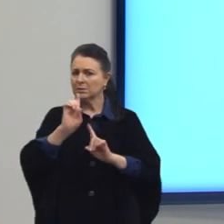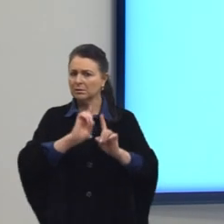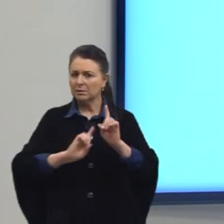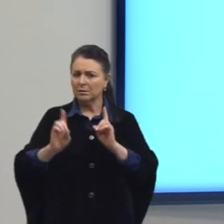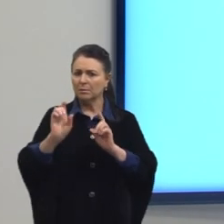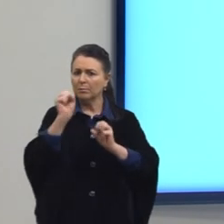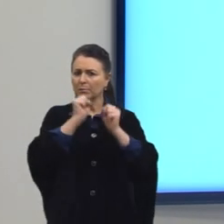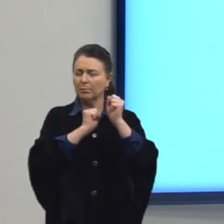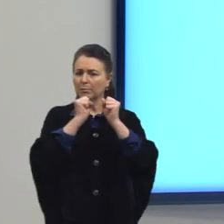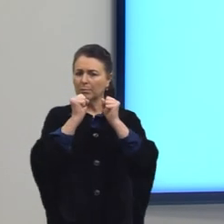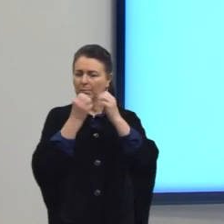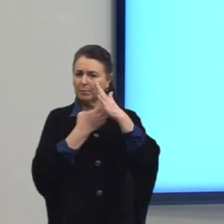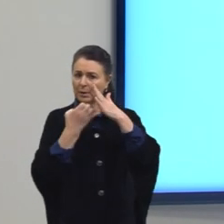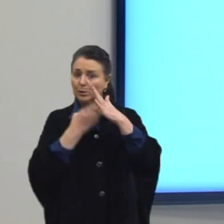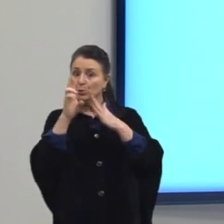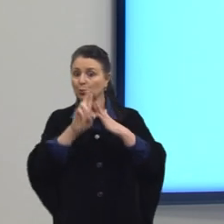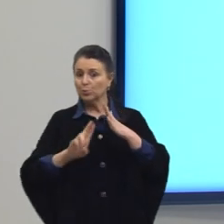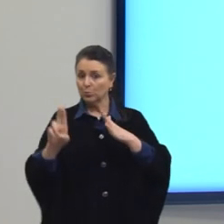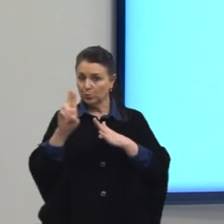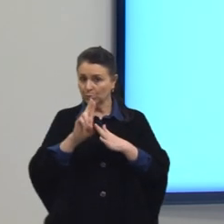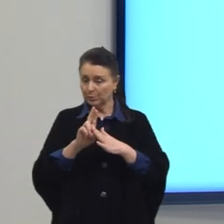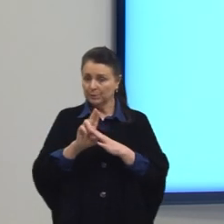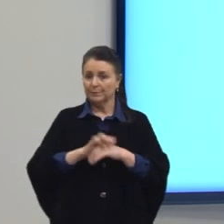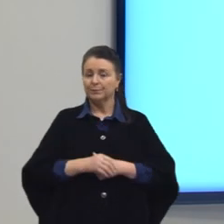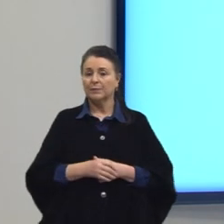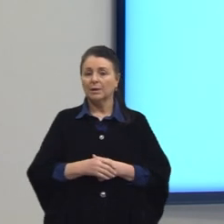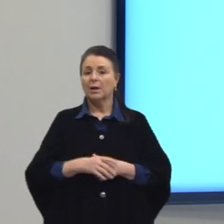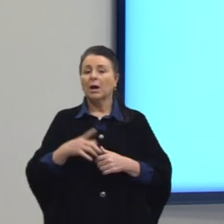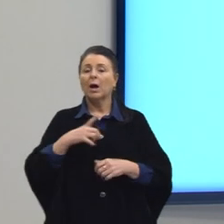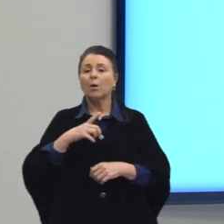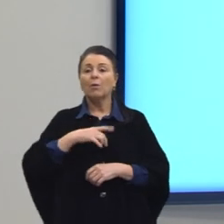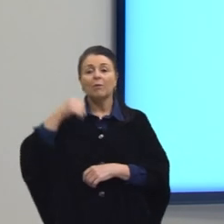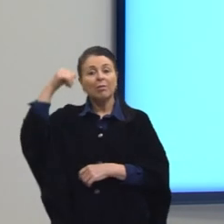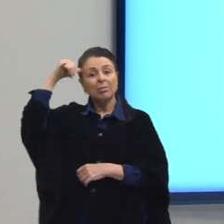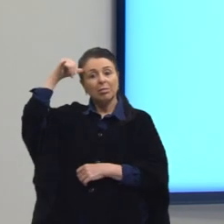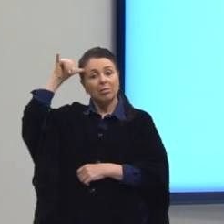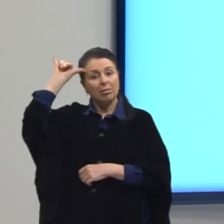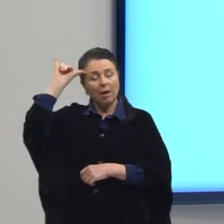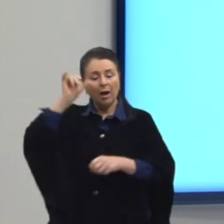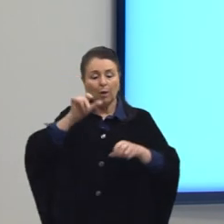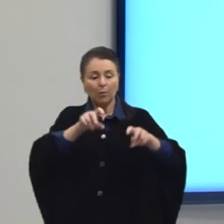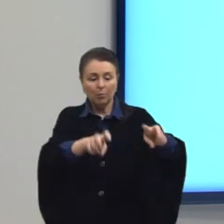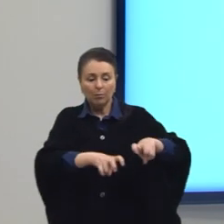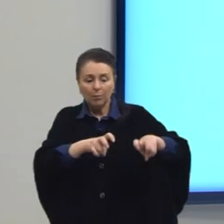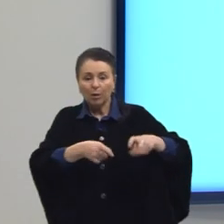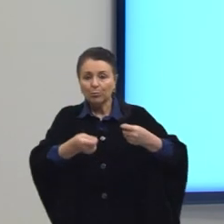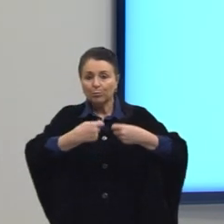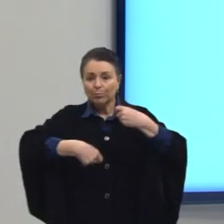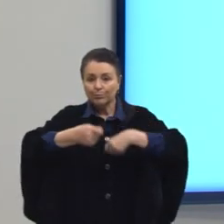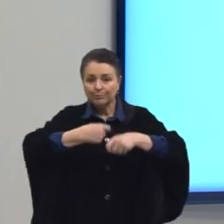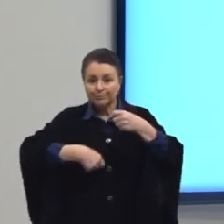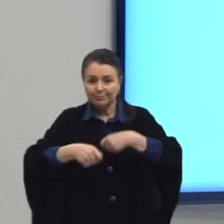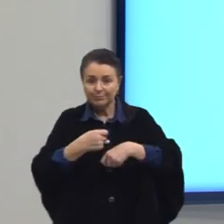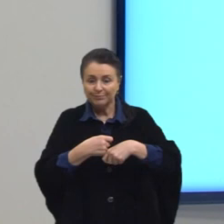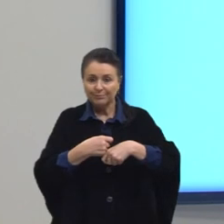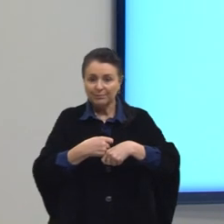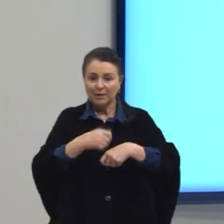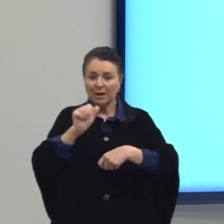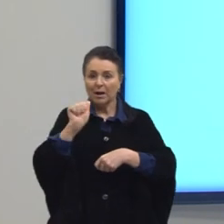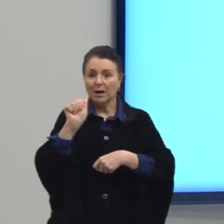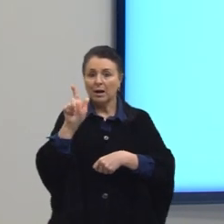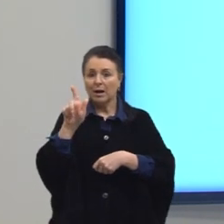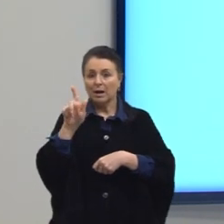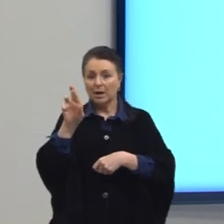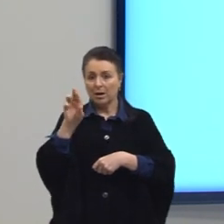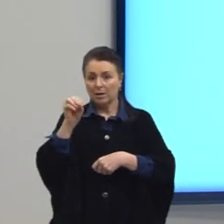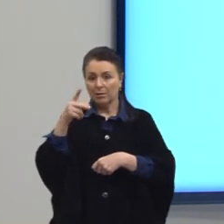Agora, vamos falar um pouquinho da agropecuária. Aqui, nessa figura, ó, é